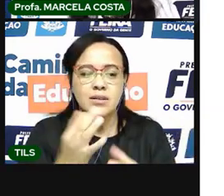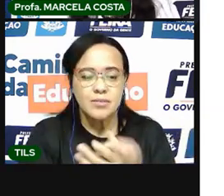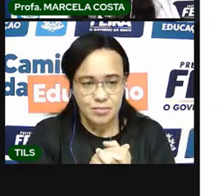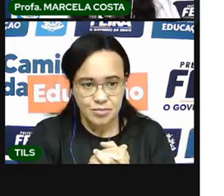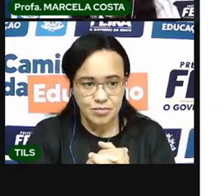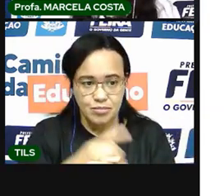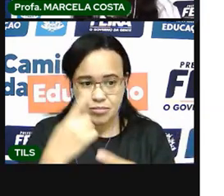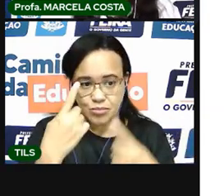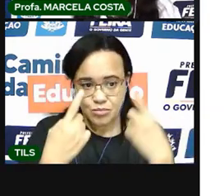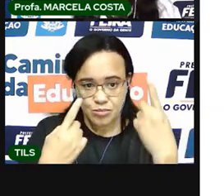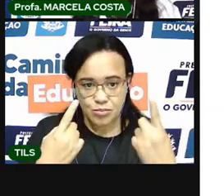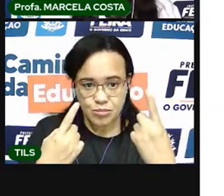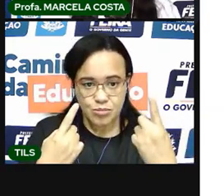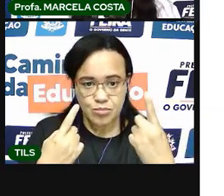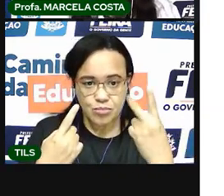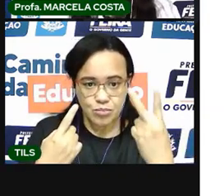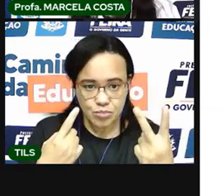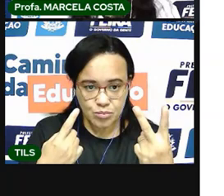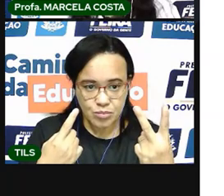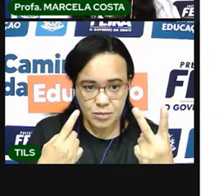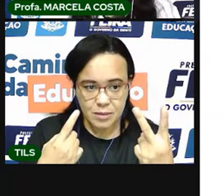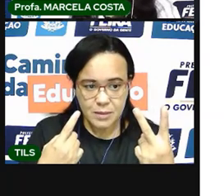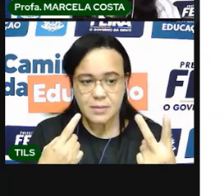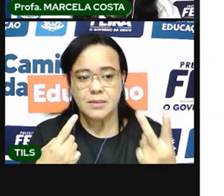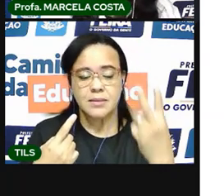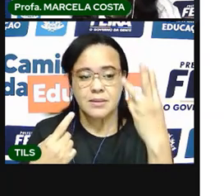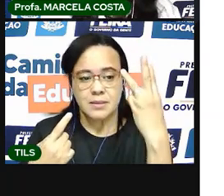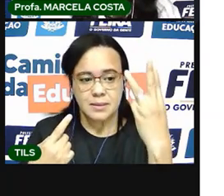Um, dois,